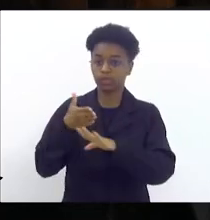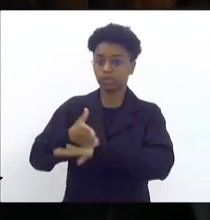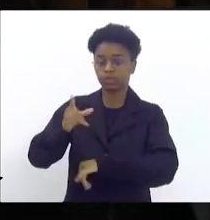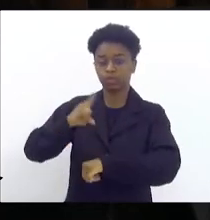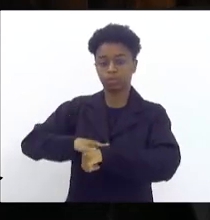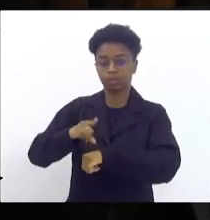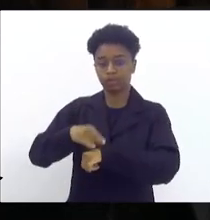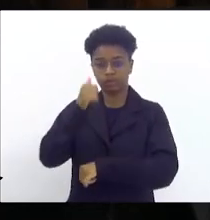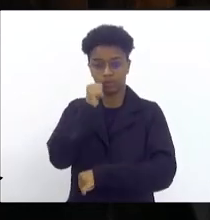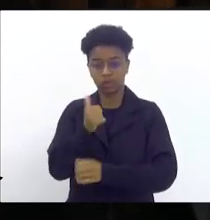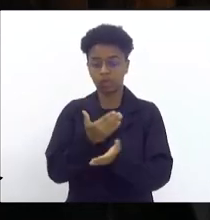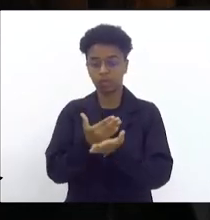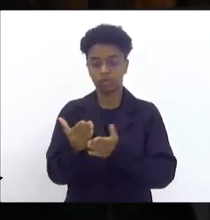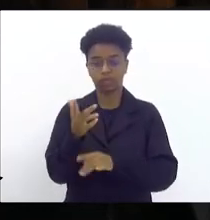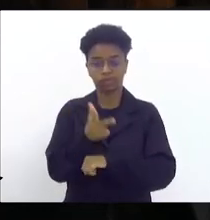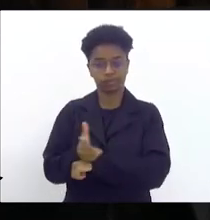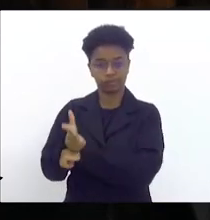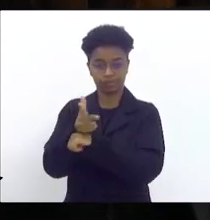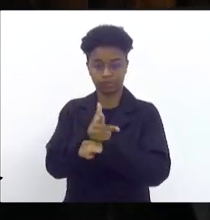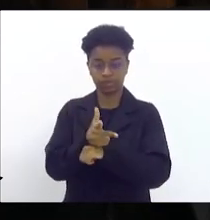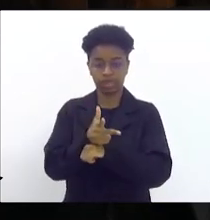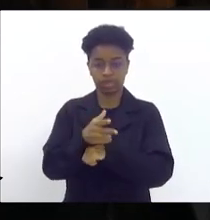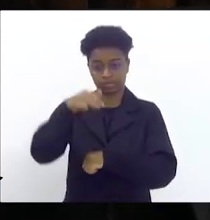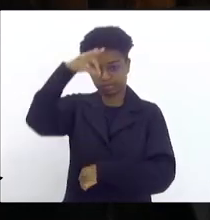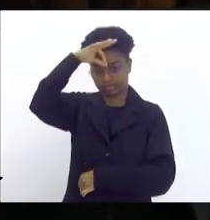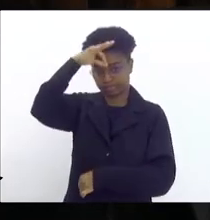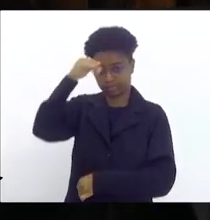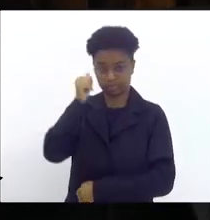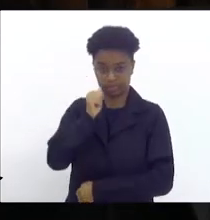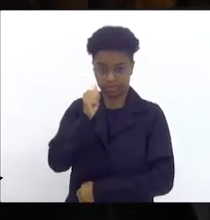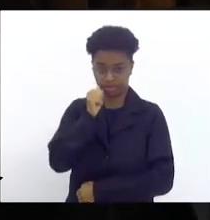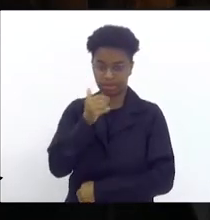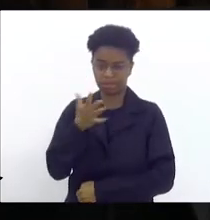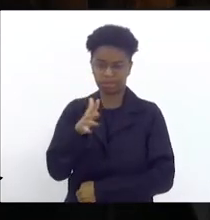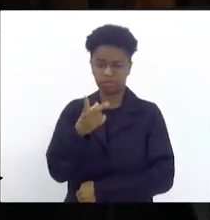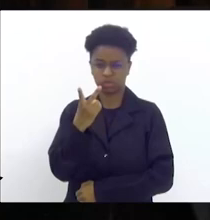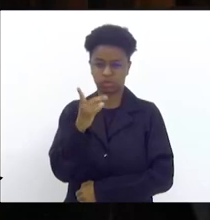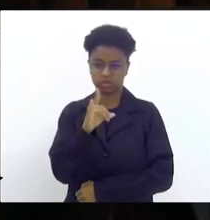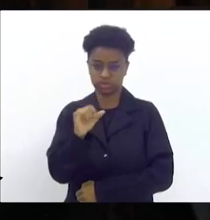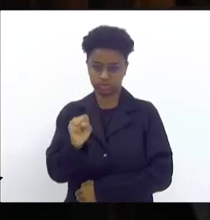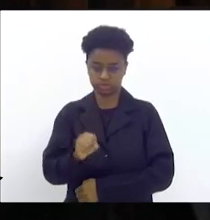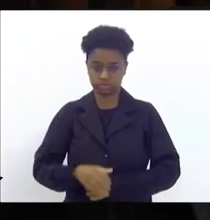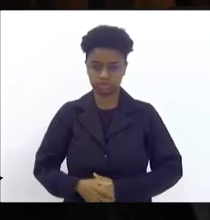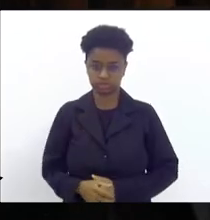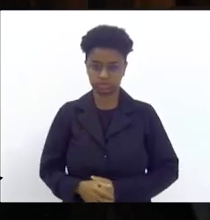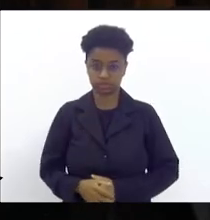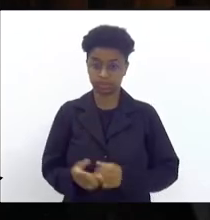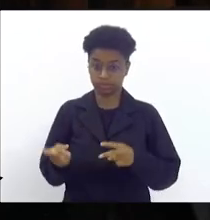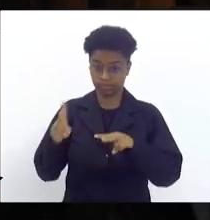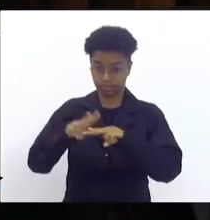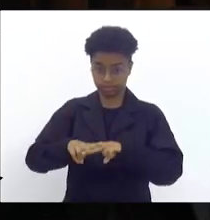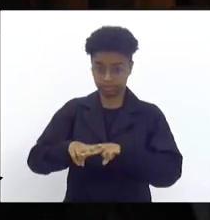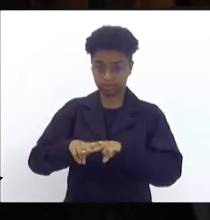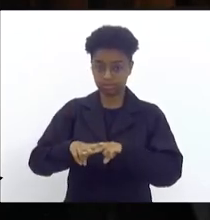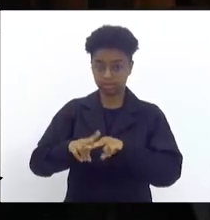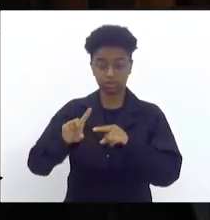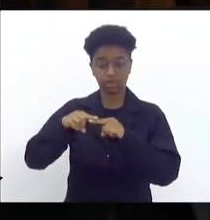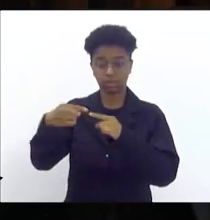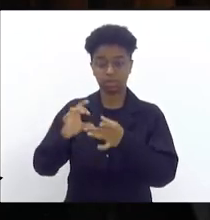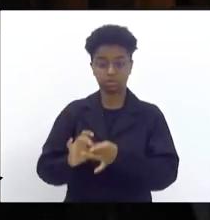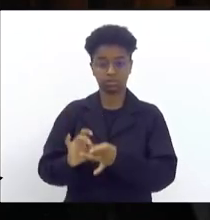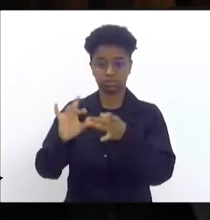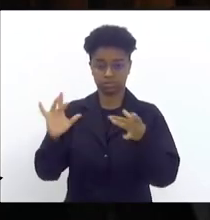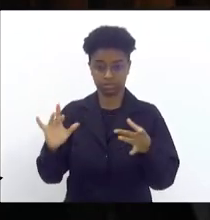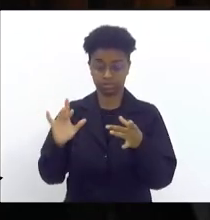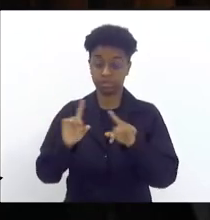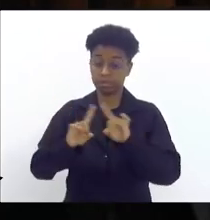começou a filmar a parte íntima das meninas. Isso deve ter dois dias. Foi preso e já foi solto. E